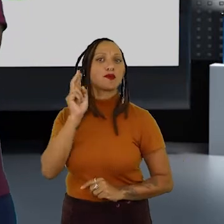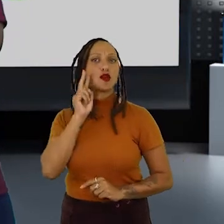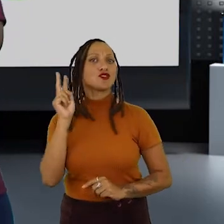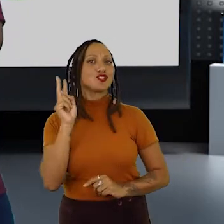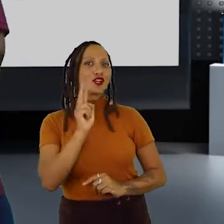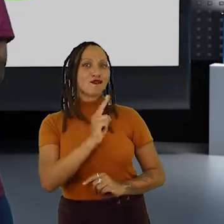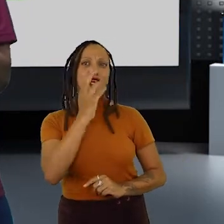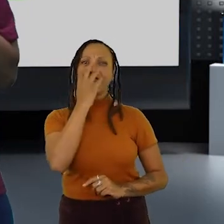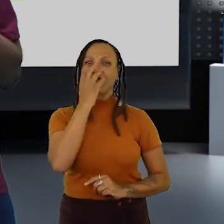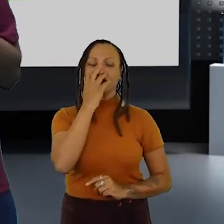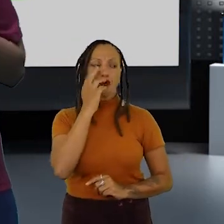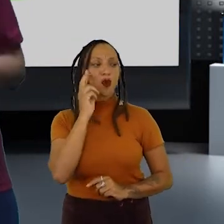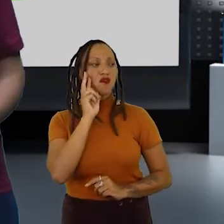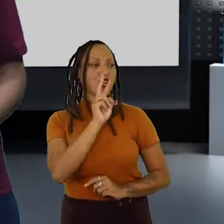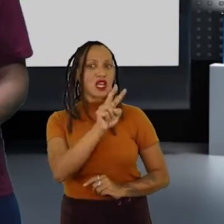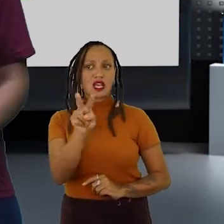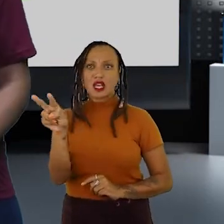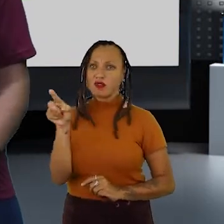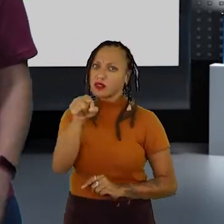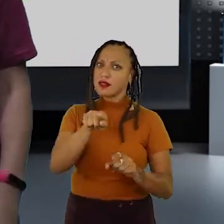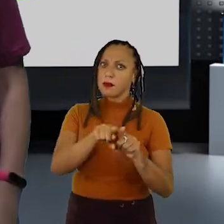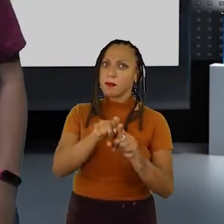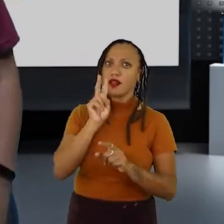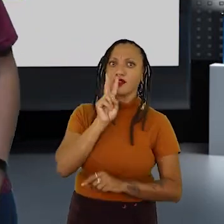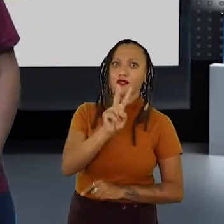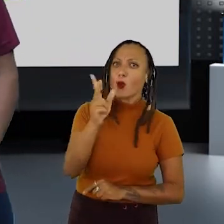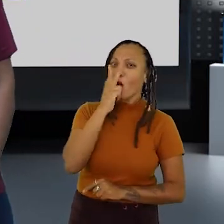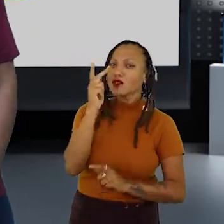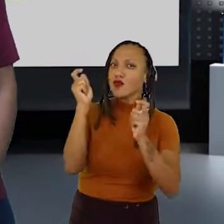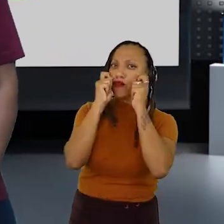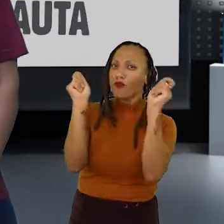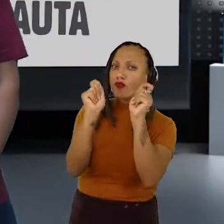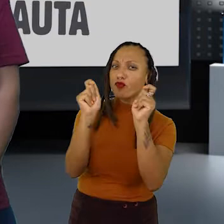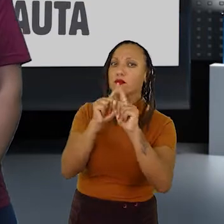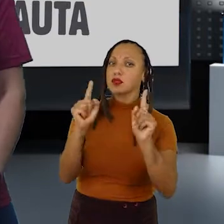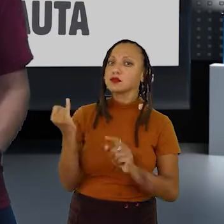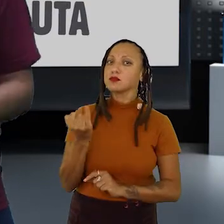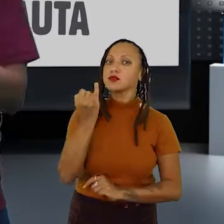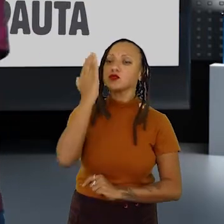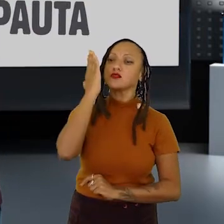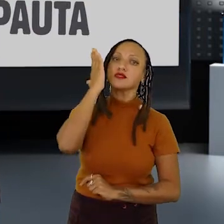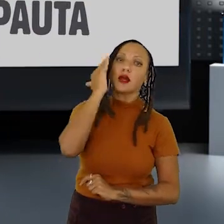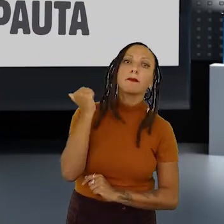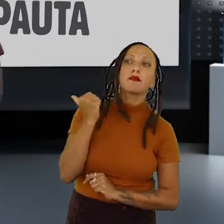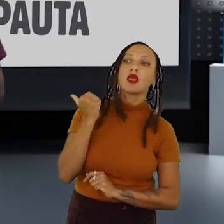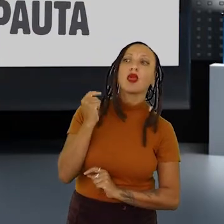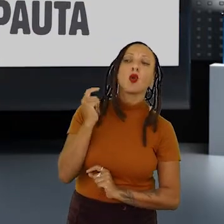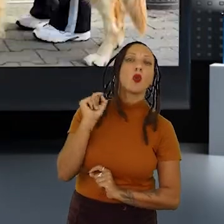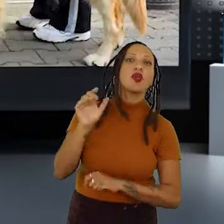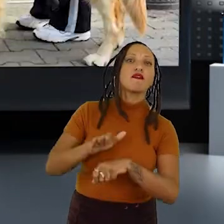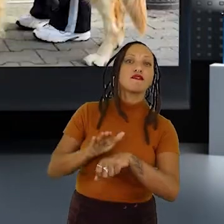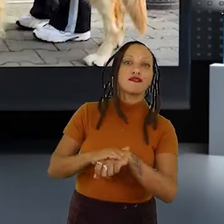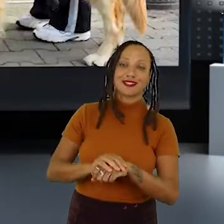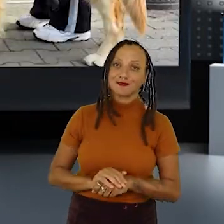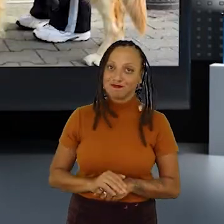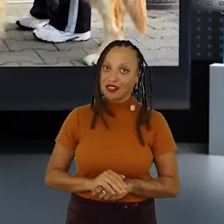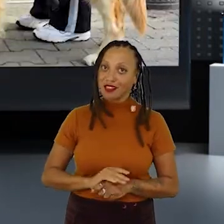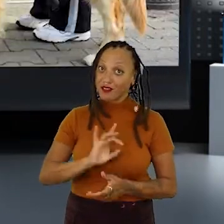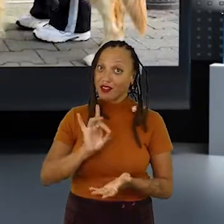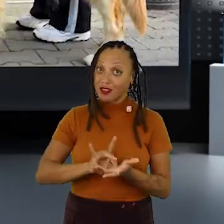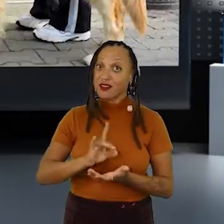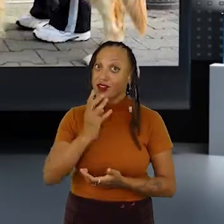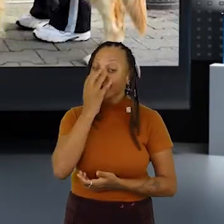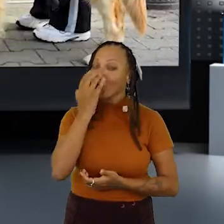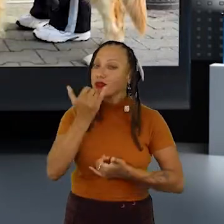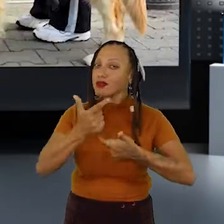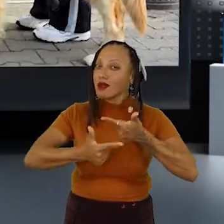super fofinhos. Mas é importante saber qual é a função deles, que inclusive é um trabalho muito importante. Segundo o site do